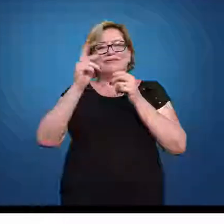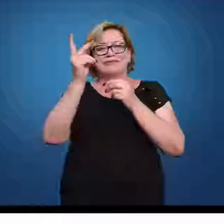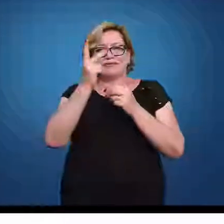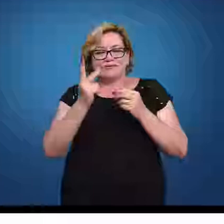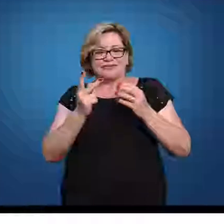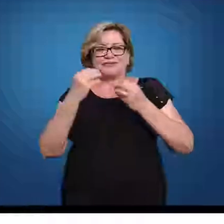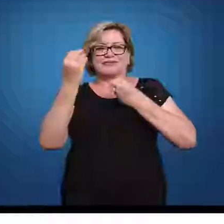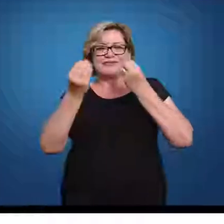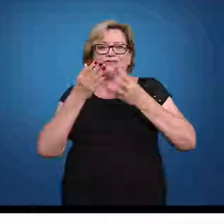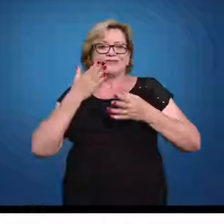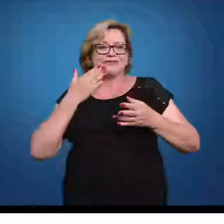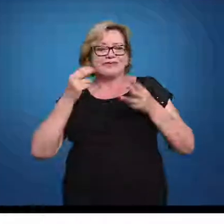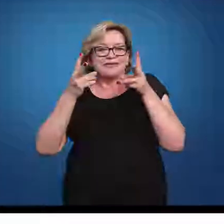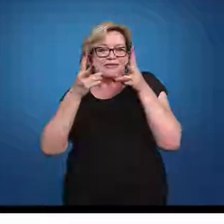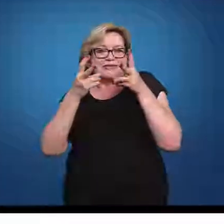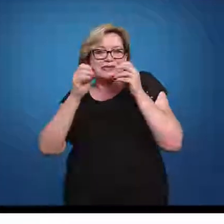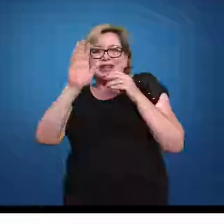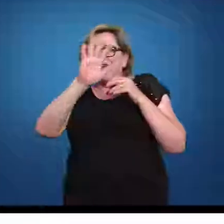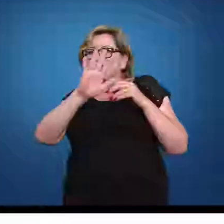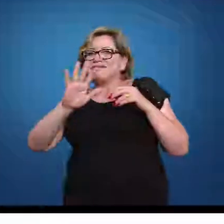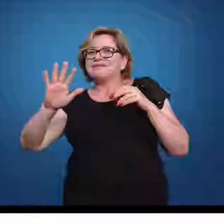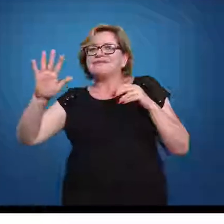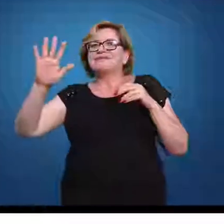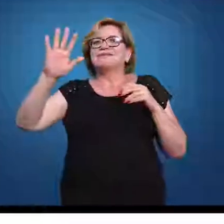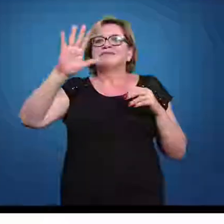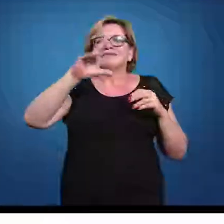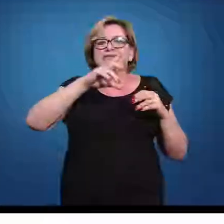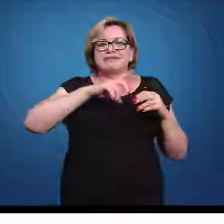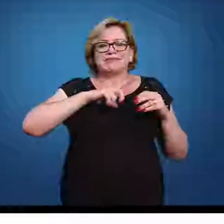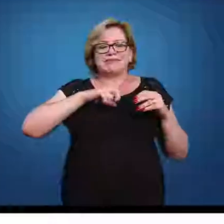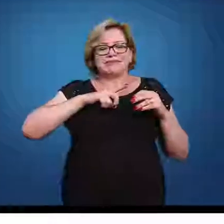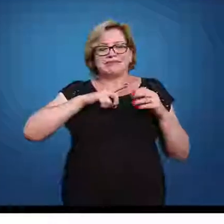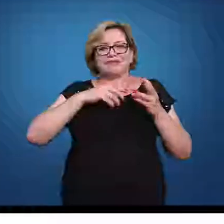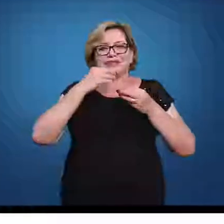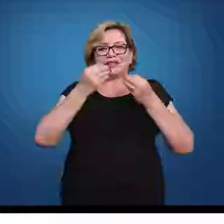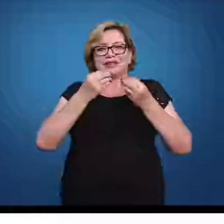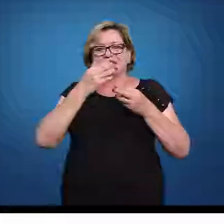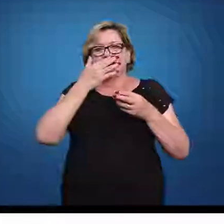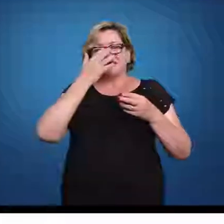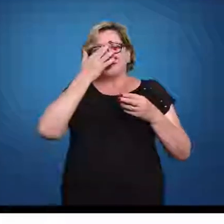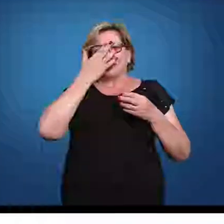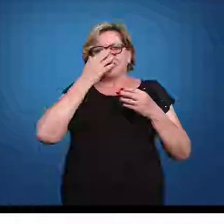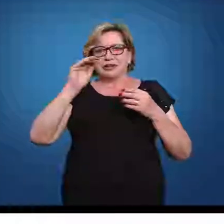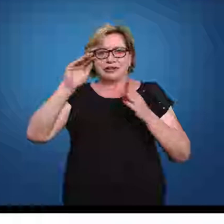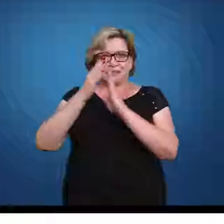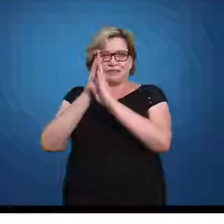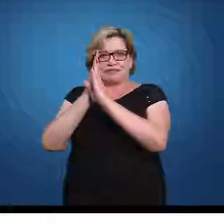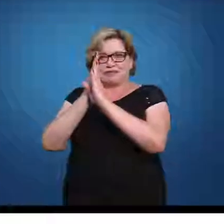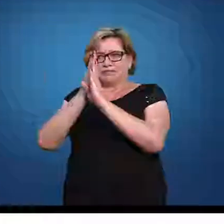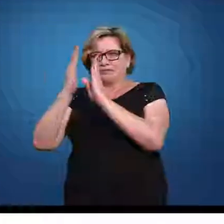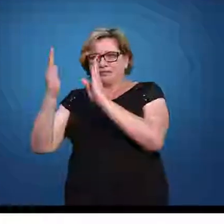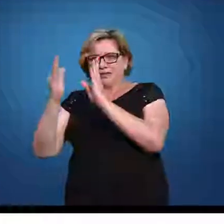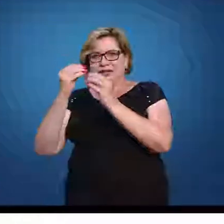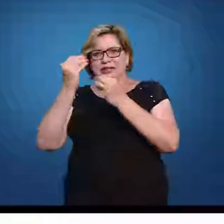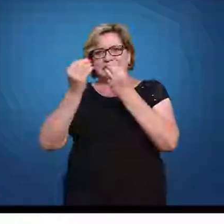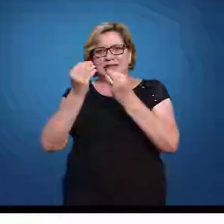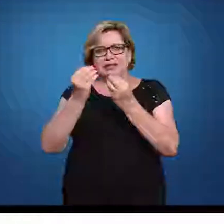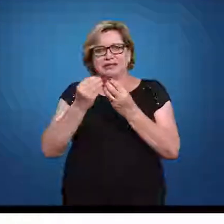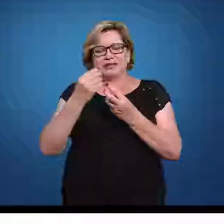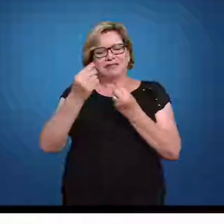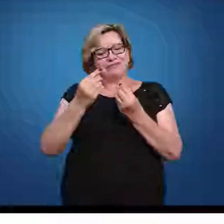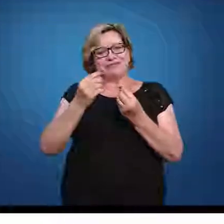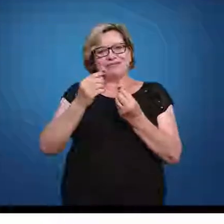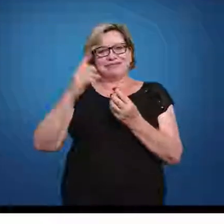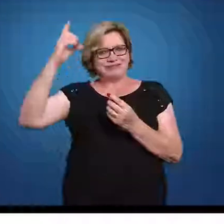qual é a área que me interessa aqui, qual é a parte da curva que me interessa. Logicamente, que superior a 1 grau é a parte à